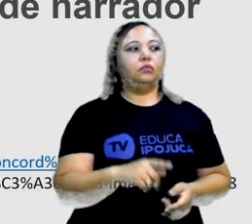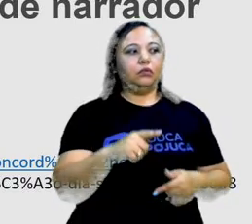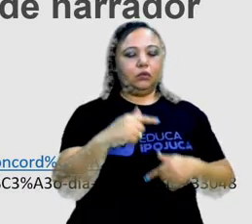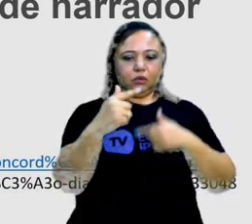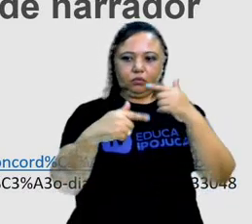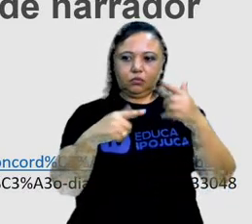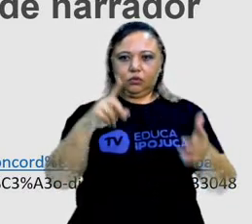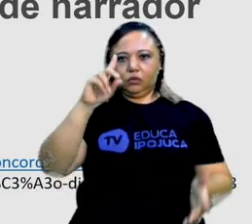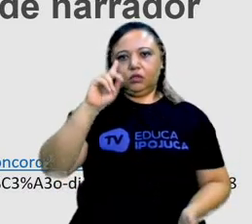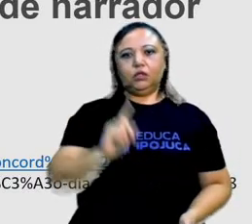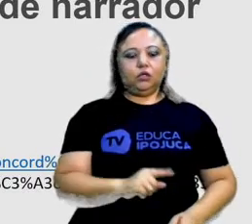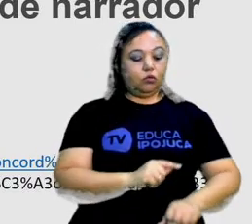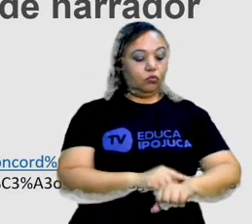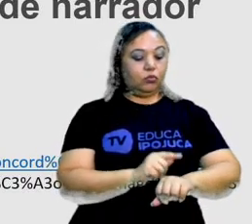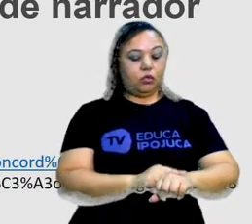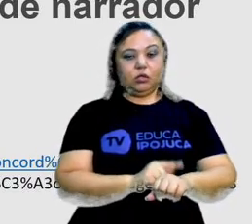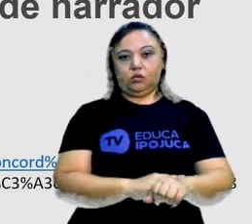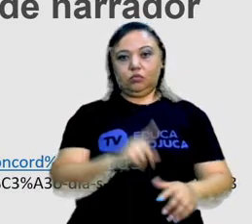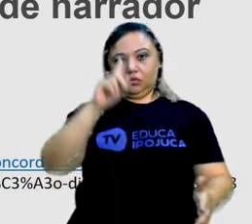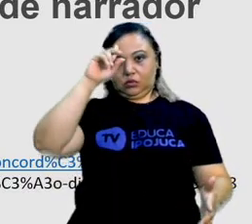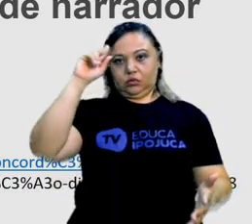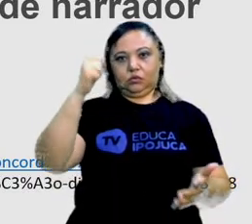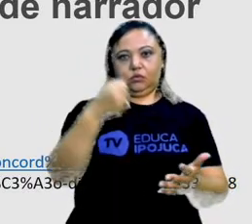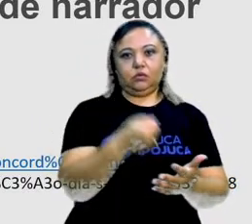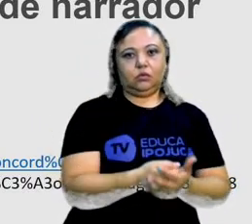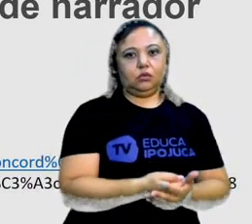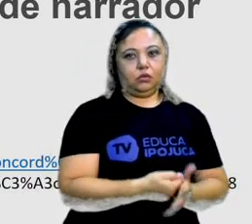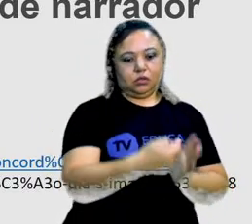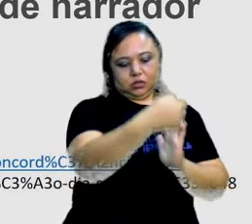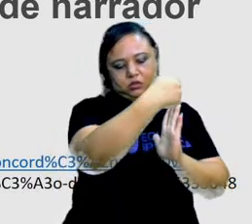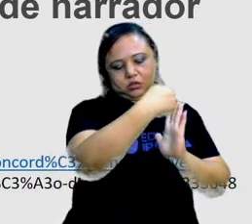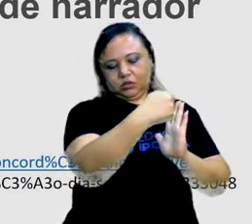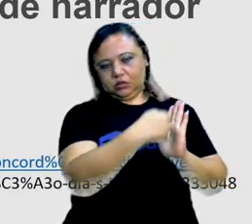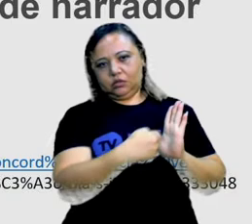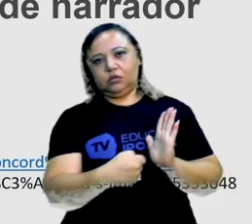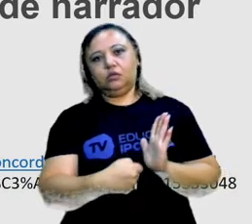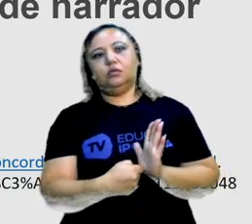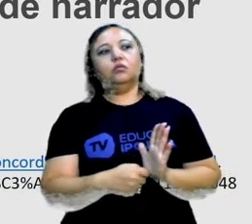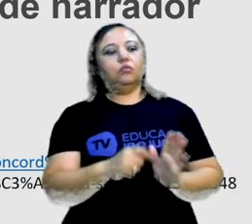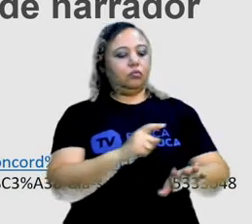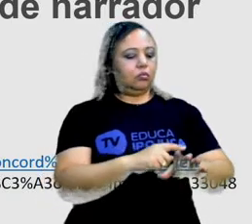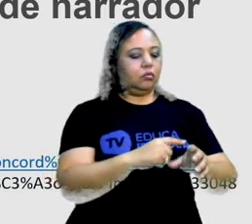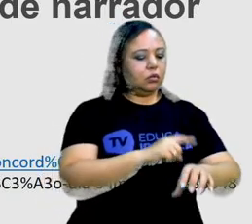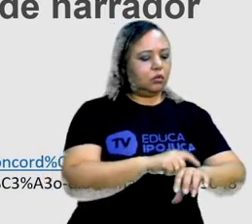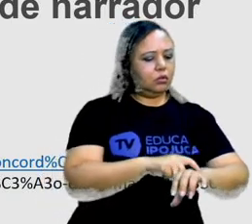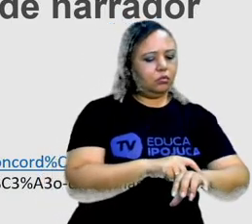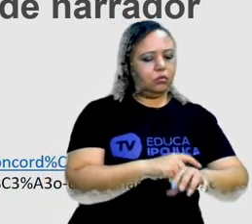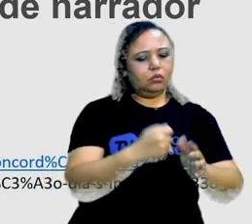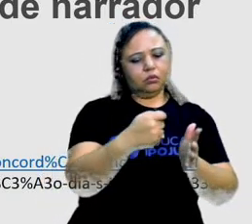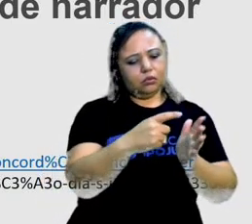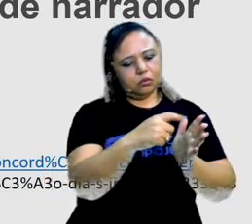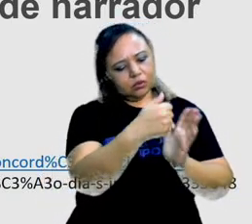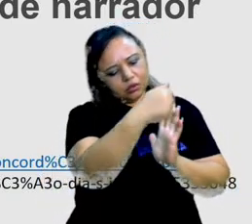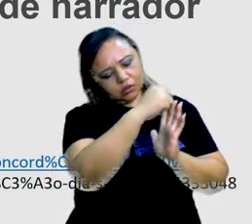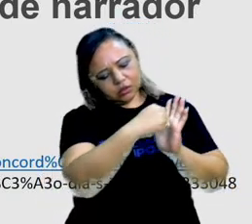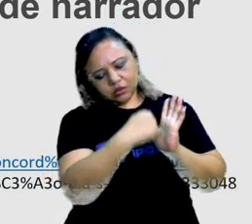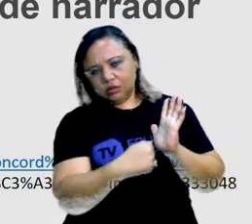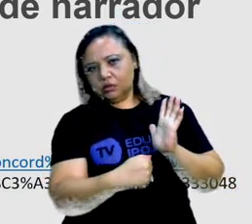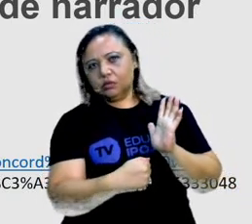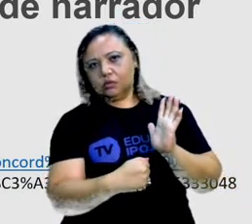vai definir o tempo e a narração que se situa. Qual o tempo? Como é que eu vou fazer essa narração?